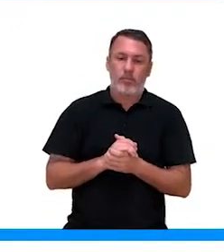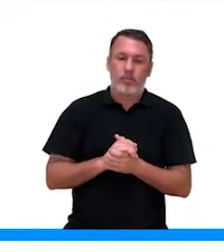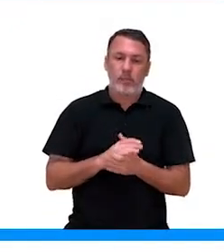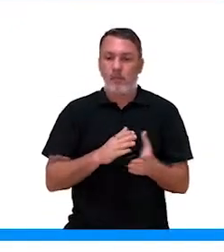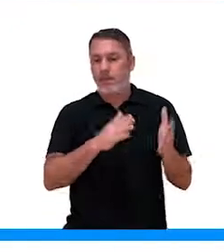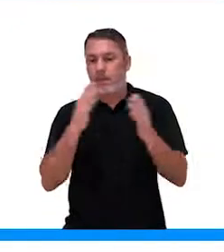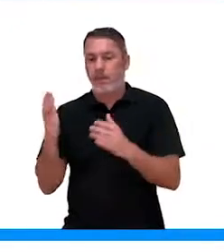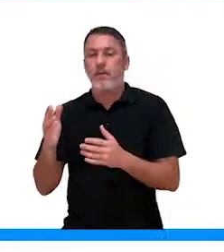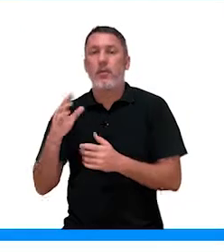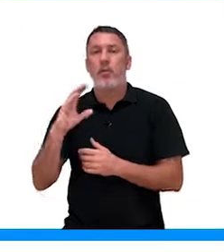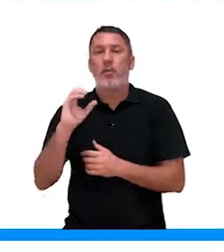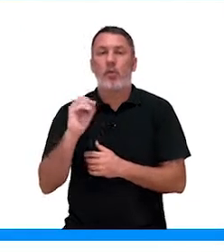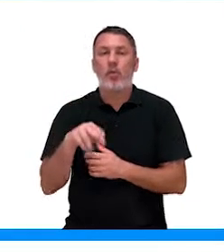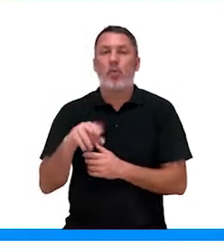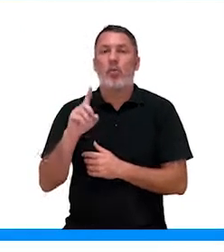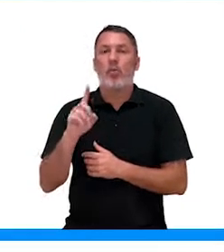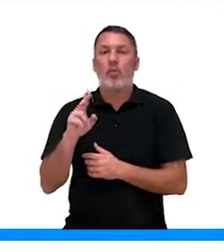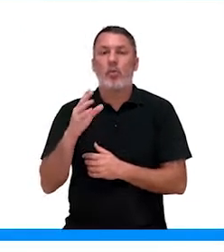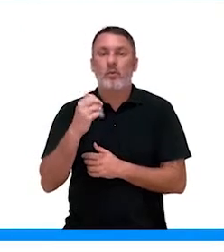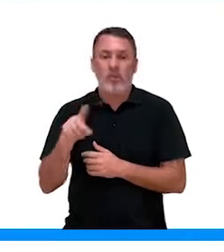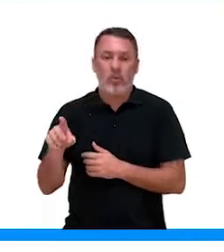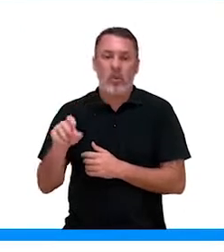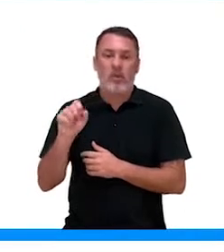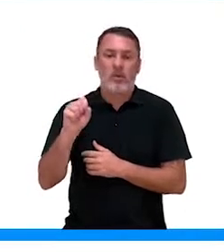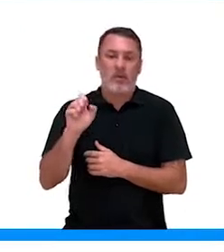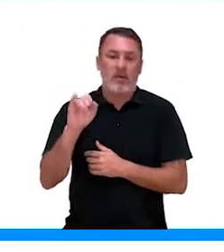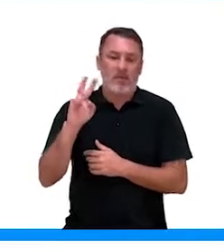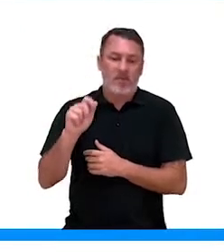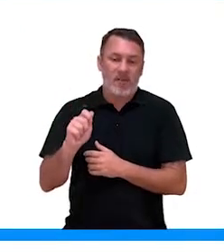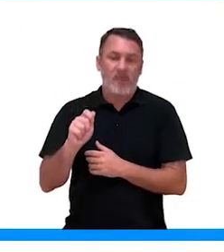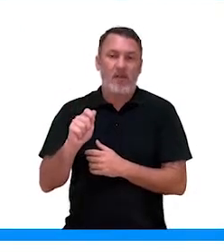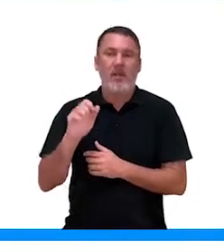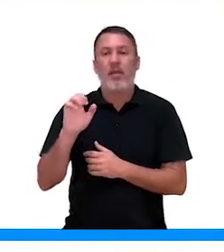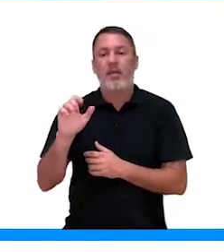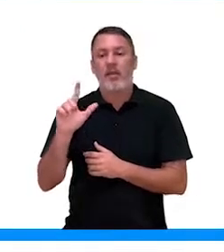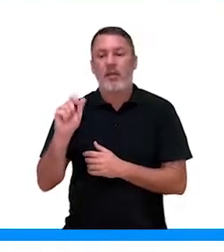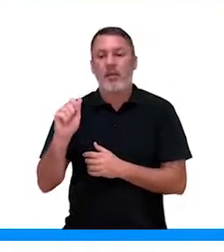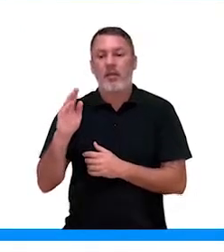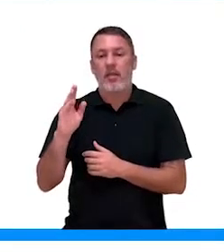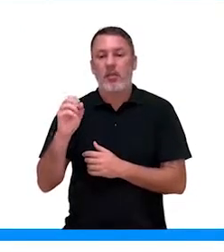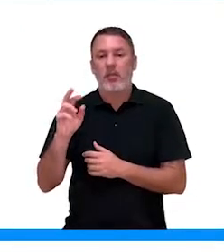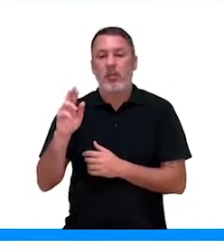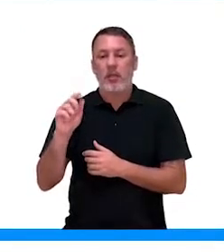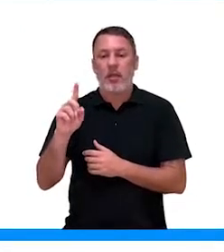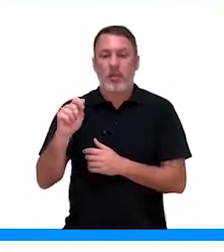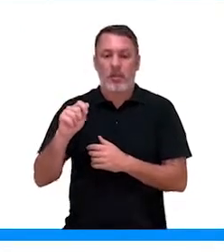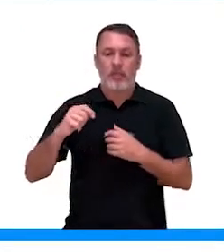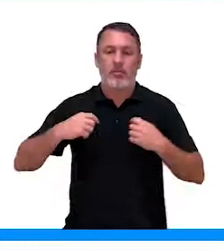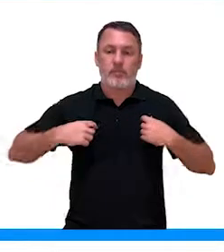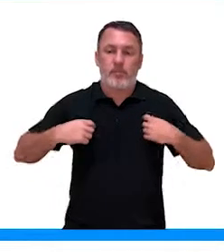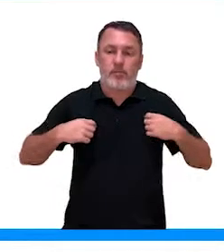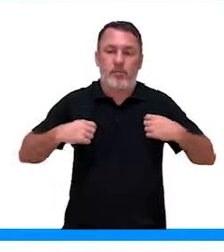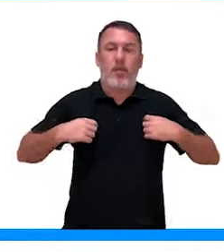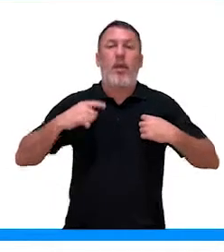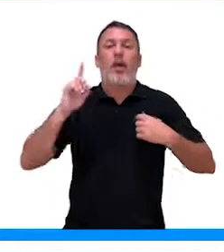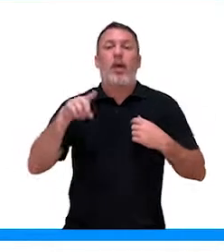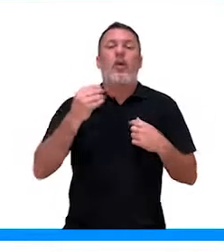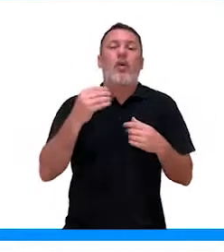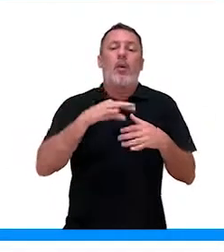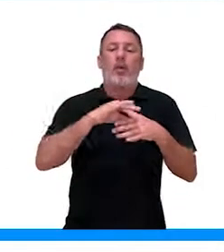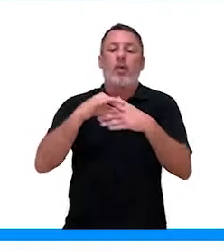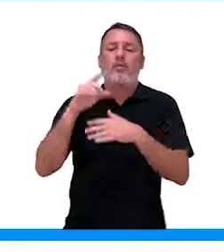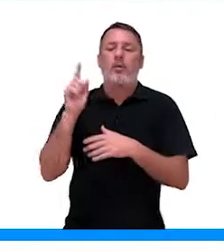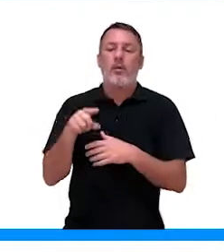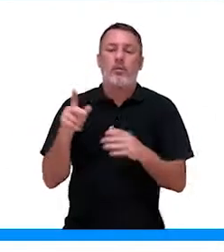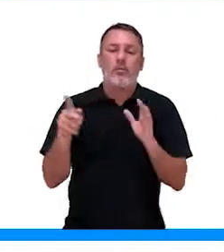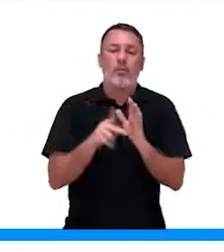E a condução da seiva elaborada? A seiva elaborada é transportada pelo floema. Ela, o que é a seiva elaborada? São